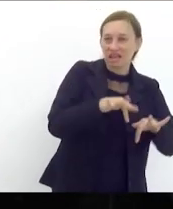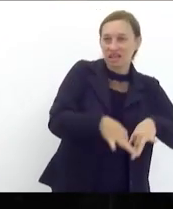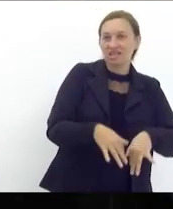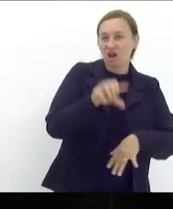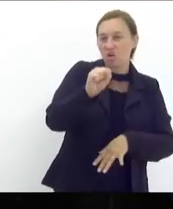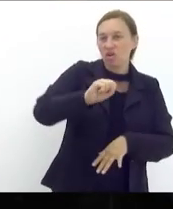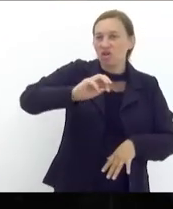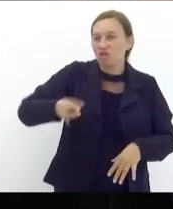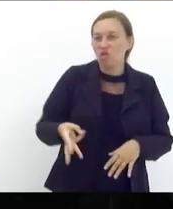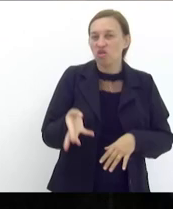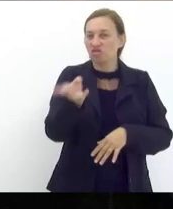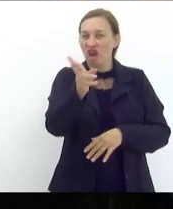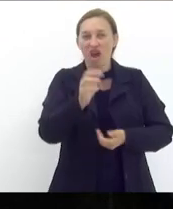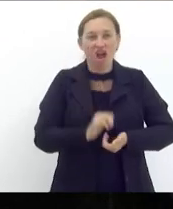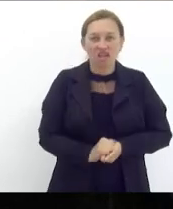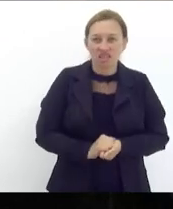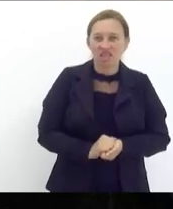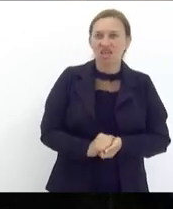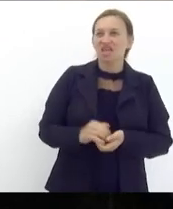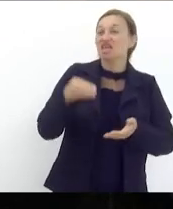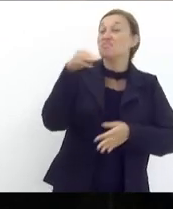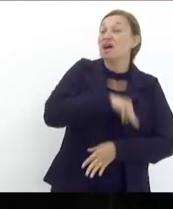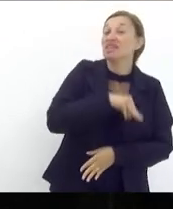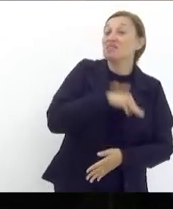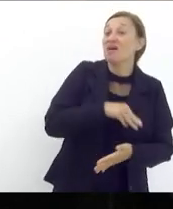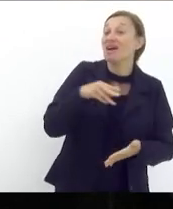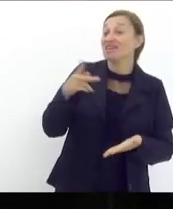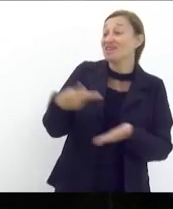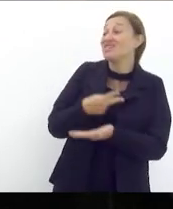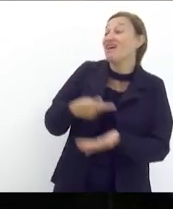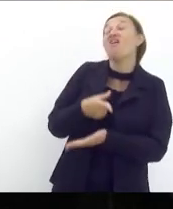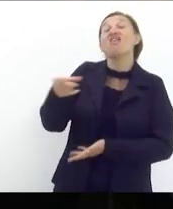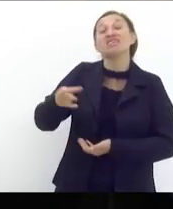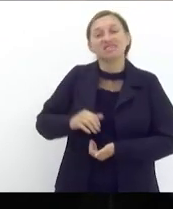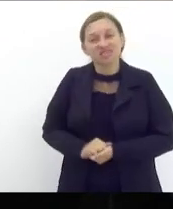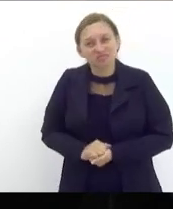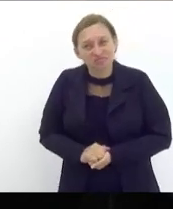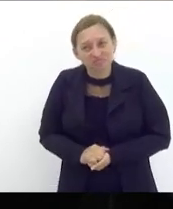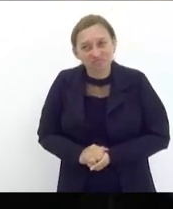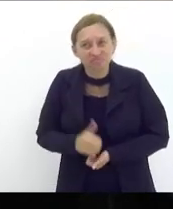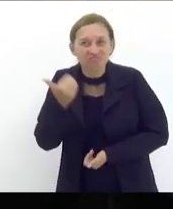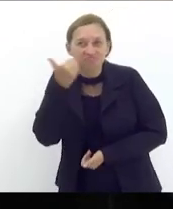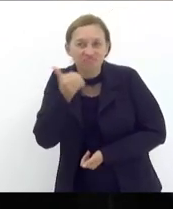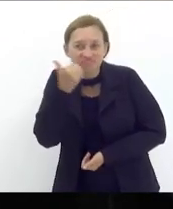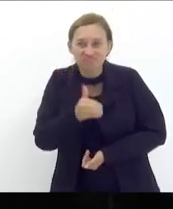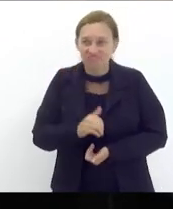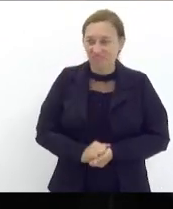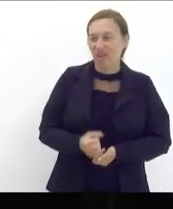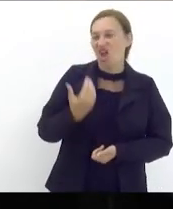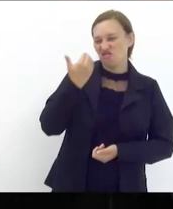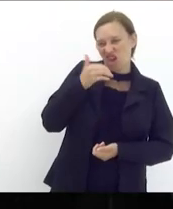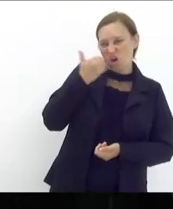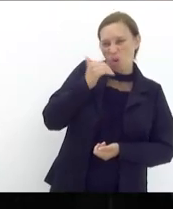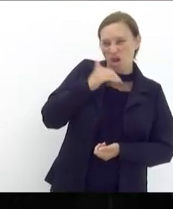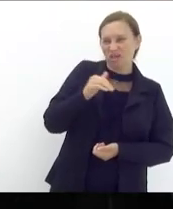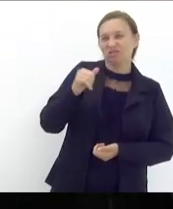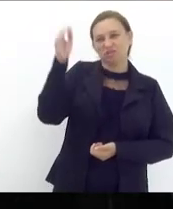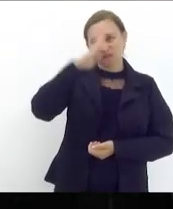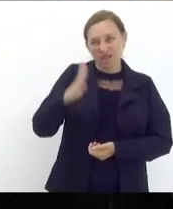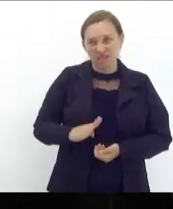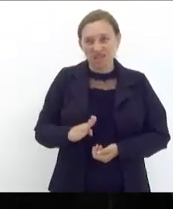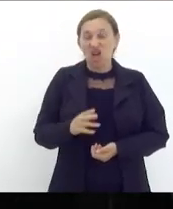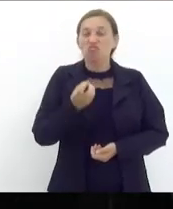que matemática desse bandido é esse é essa desse descondenado e ainda envergonhando os brasileiros